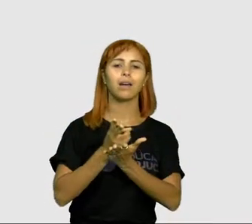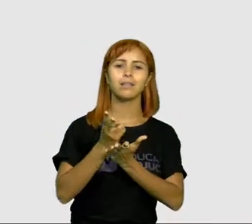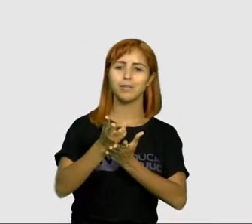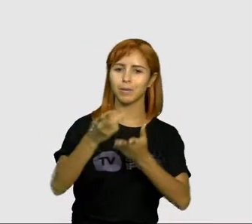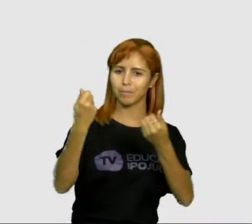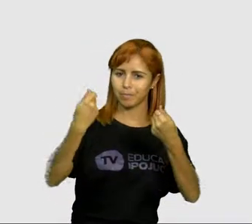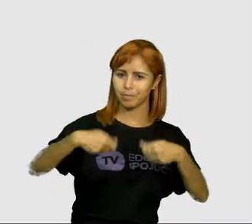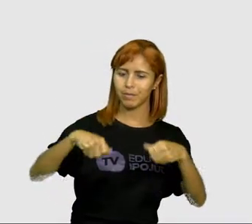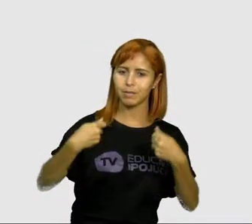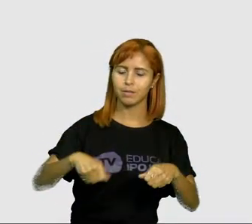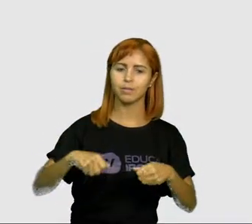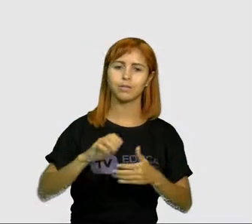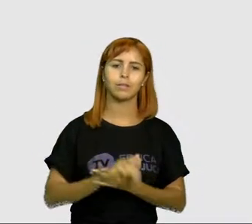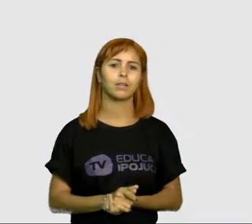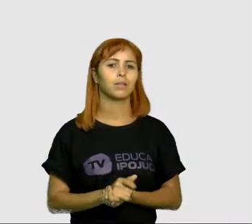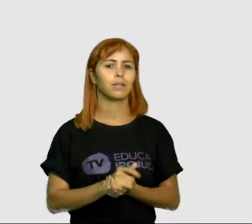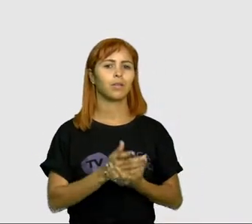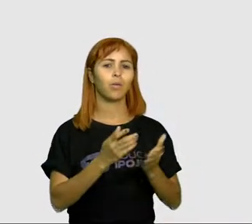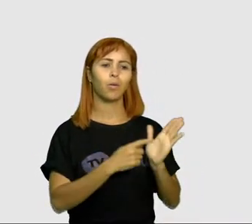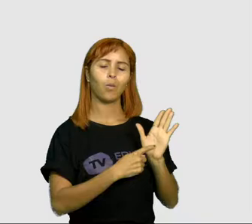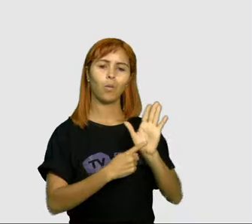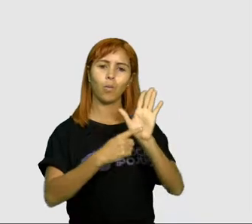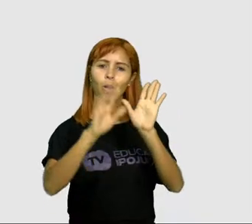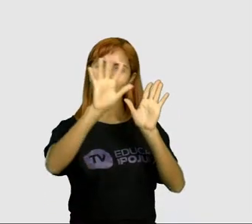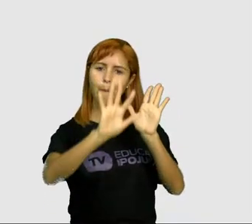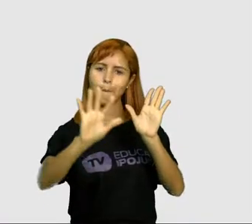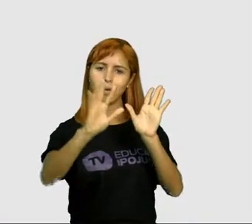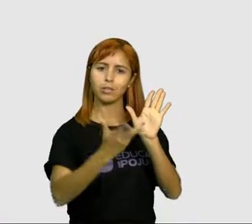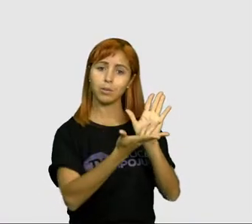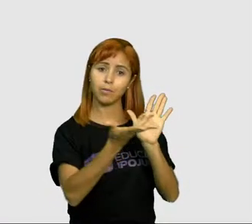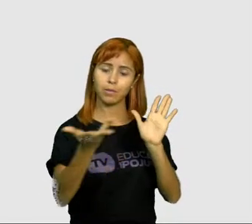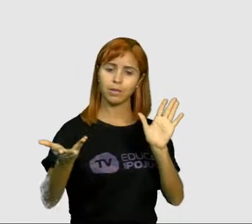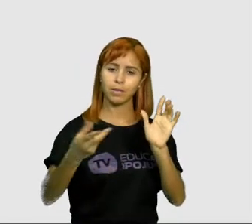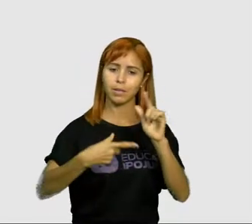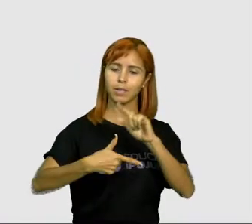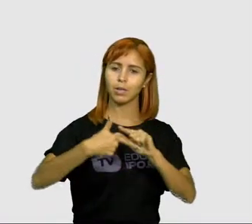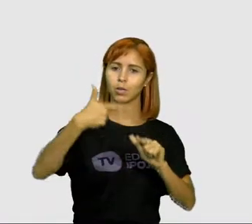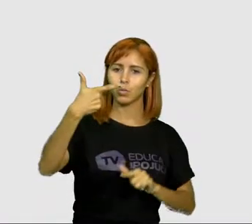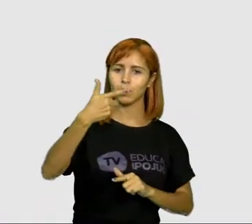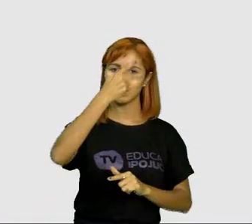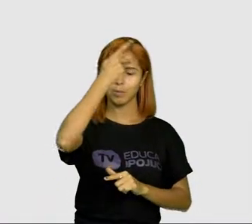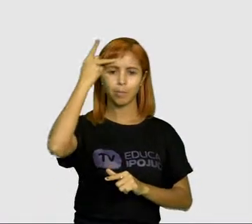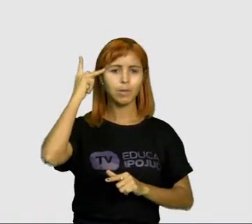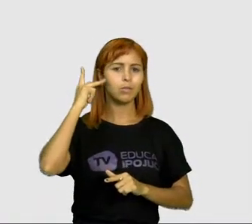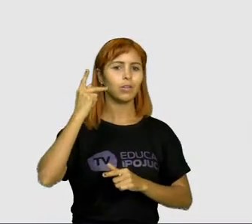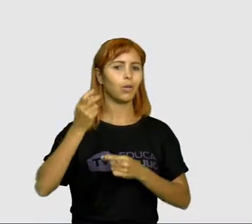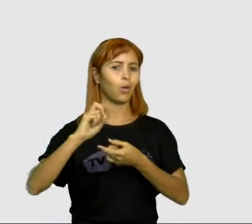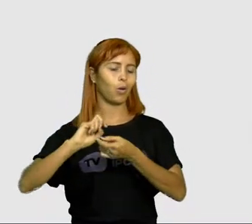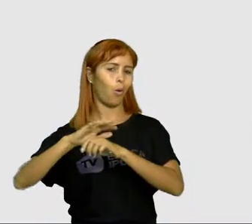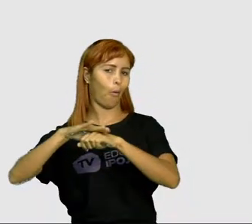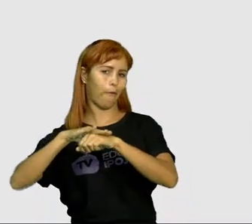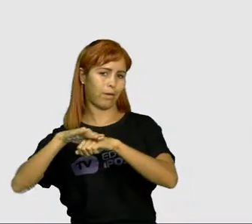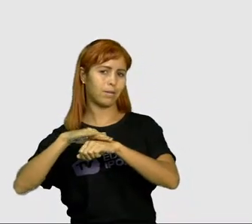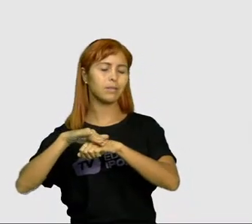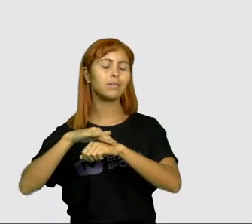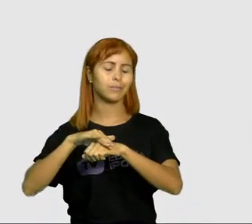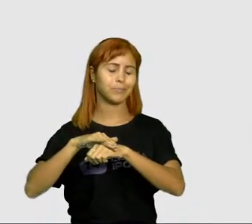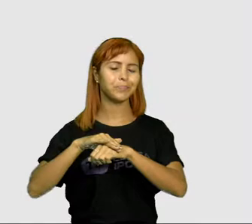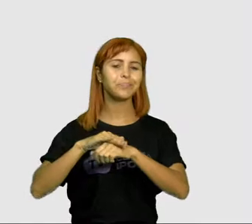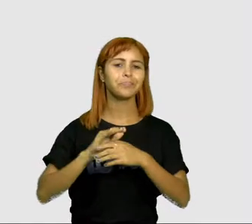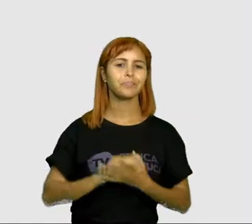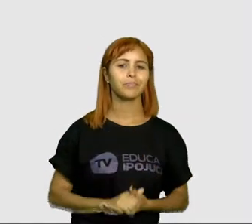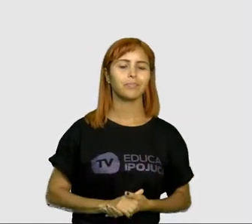necessário. E aí eu trago uma imagem para vocês de duas pessoas no processo de diálogo e aí tem